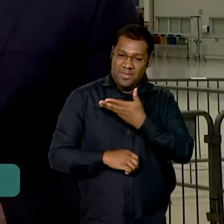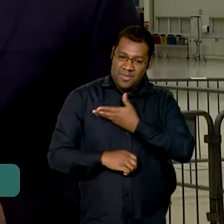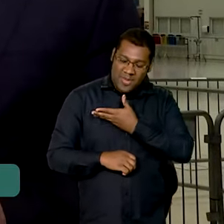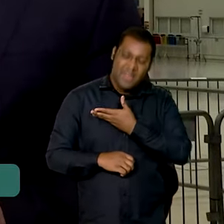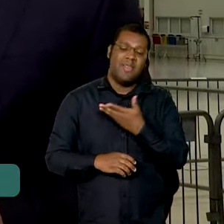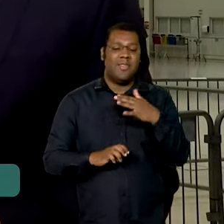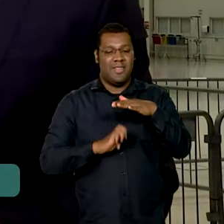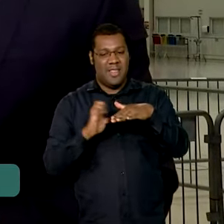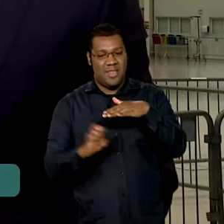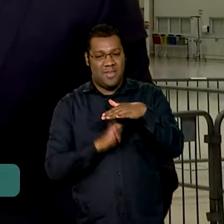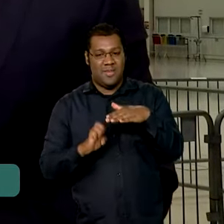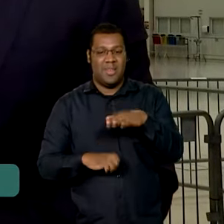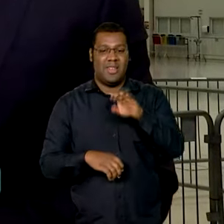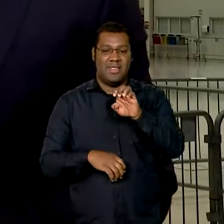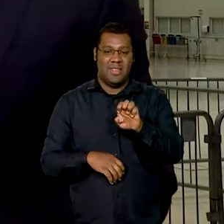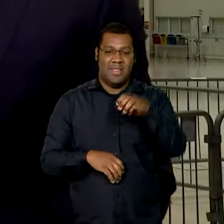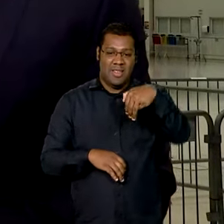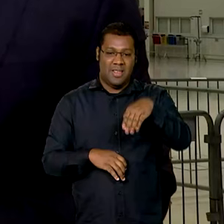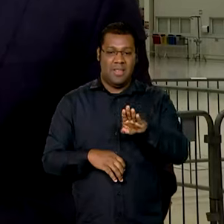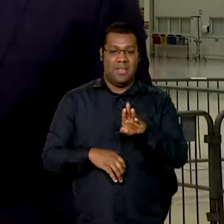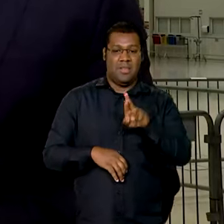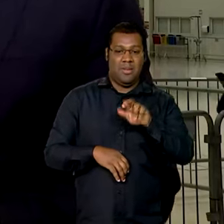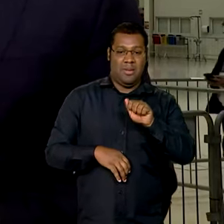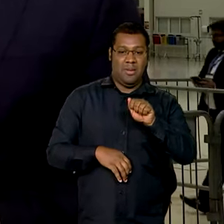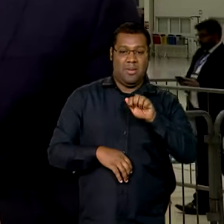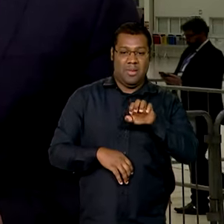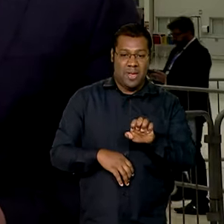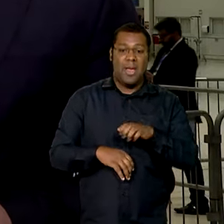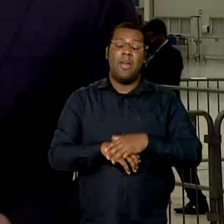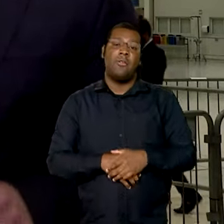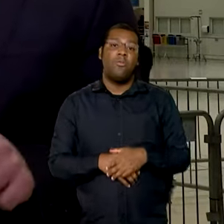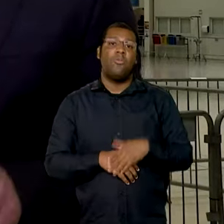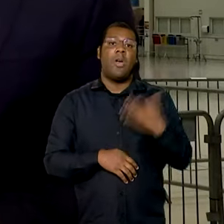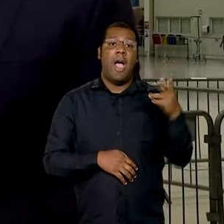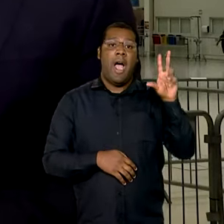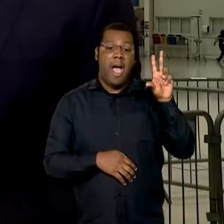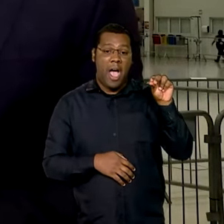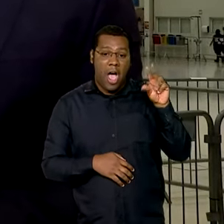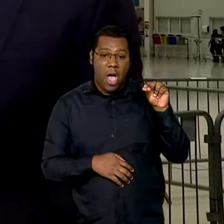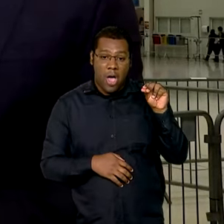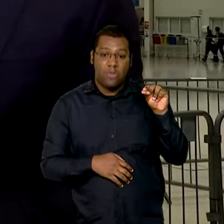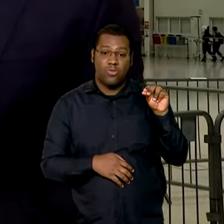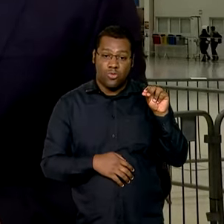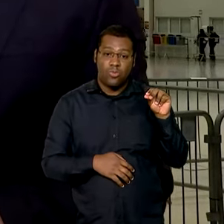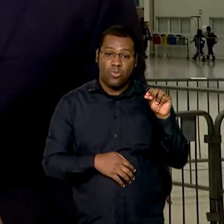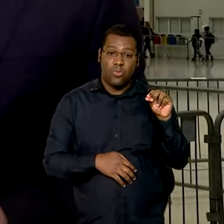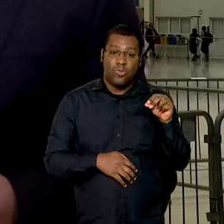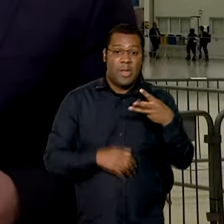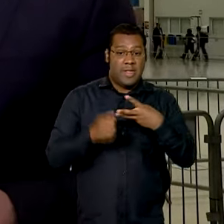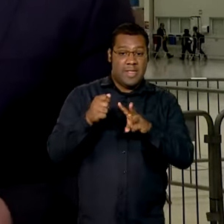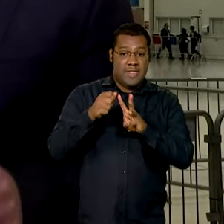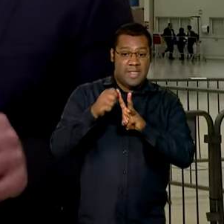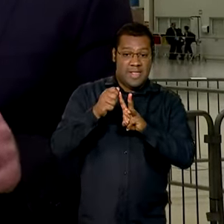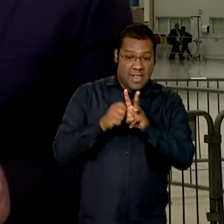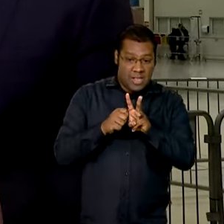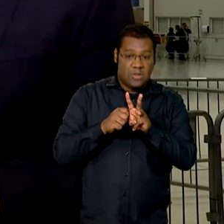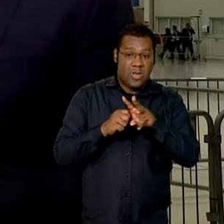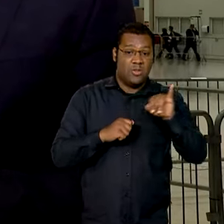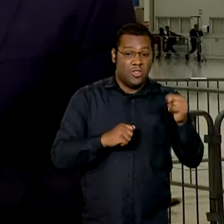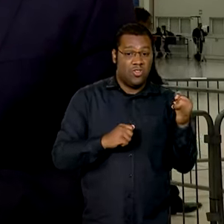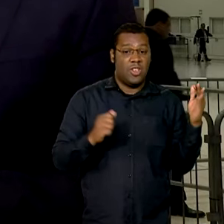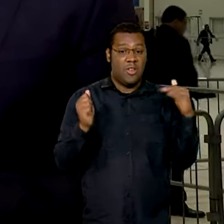apresentado ritmo forte de crescimento. Somente no primeiro trimestre deste ano foram entregues